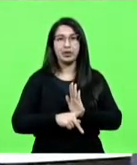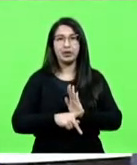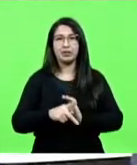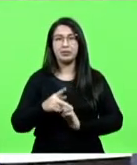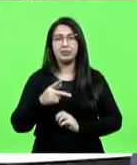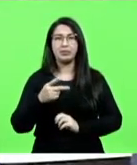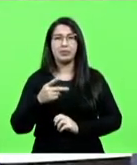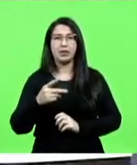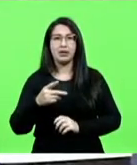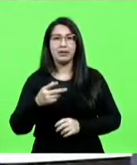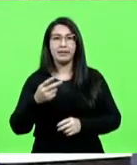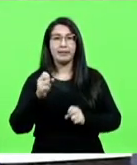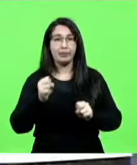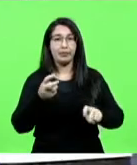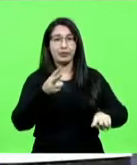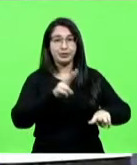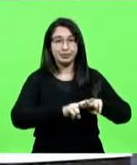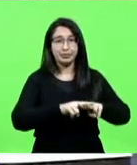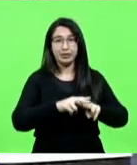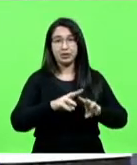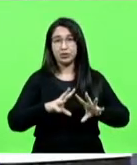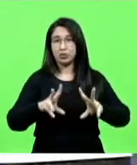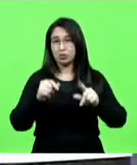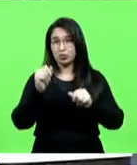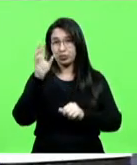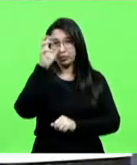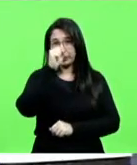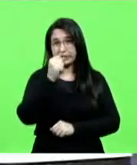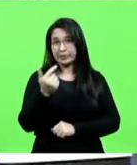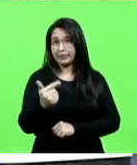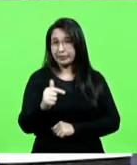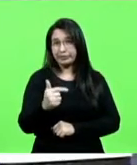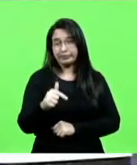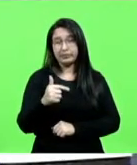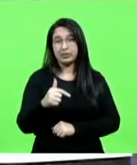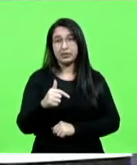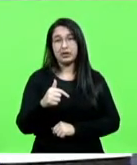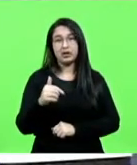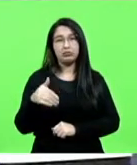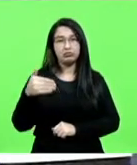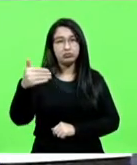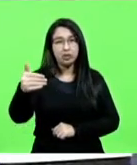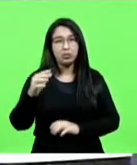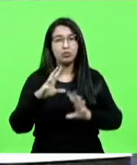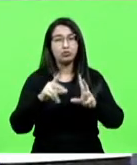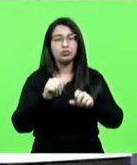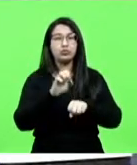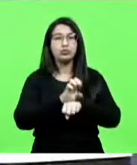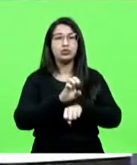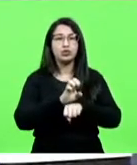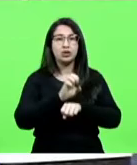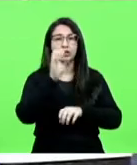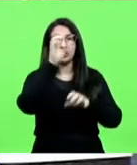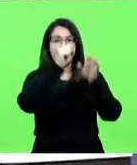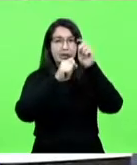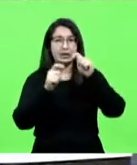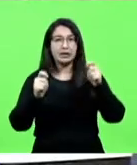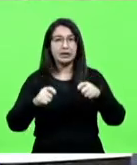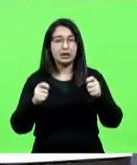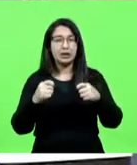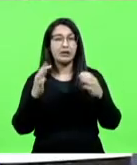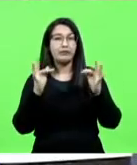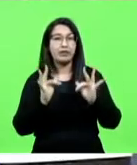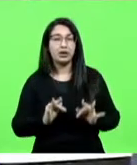aprendeu, mas, com o tempo, todo mundo vai saber disso no Estado, vai ver, estou muito feliz com o Eproc que está sendo